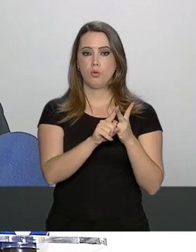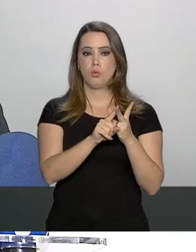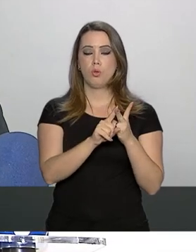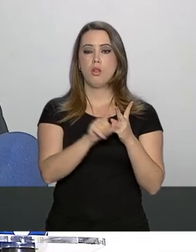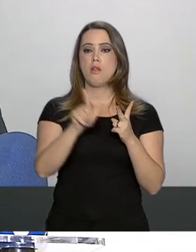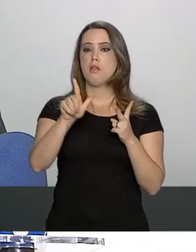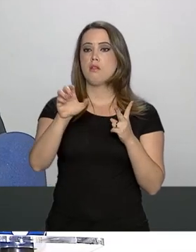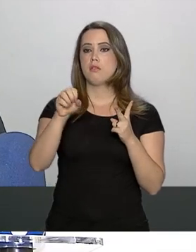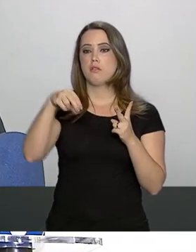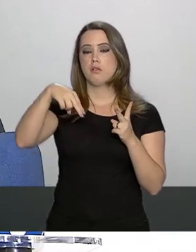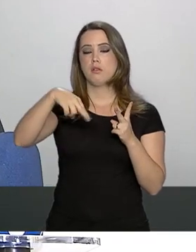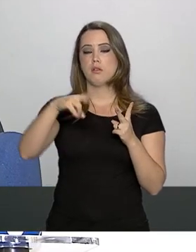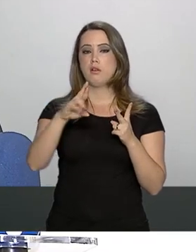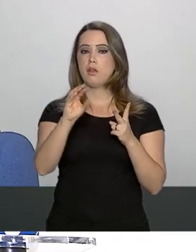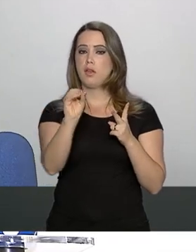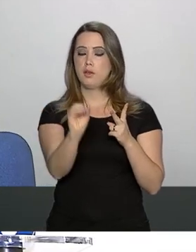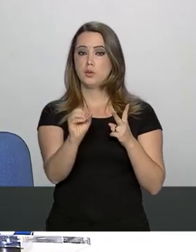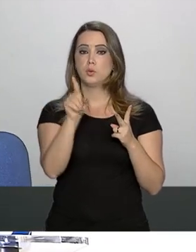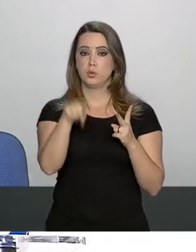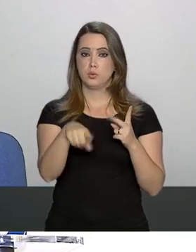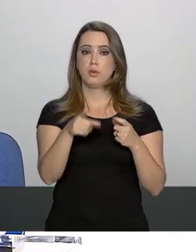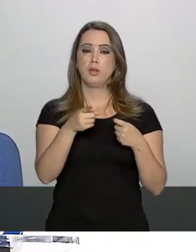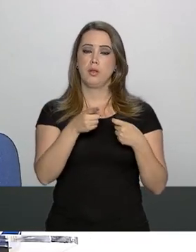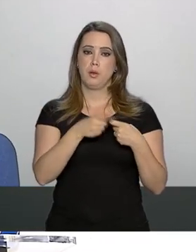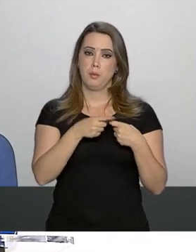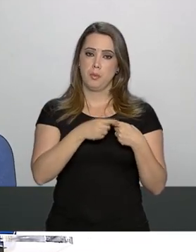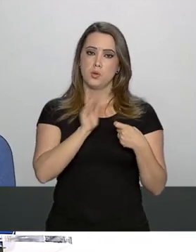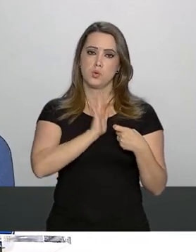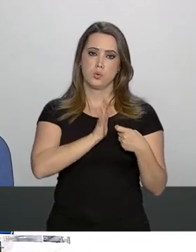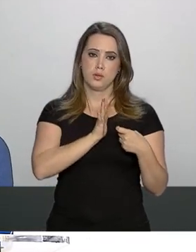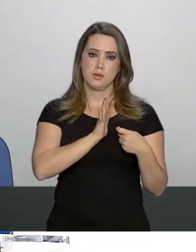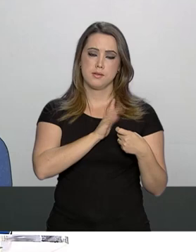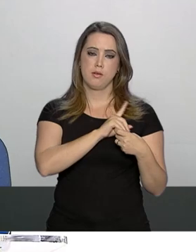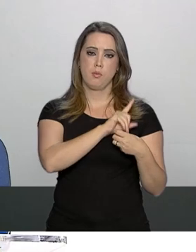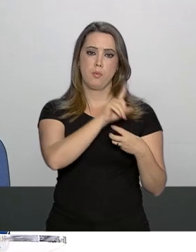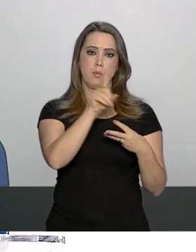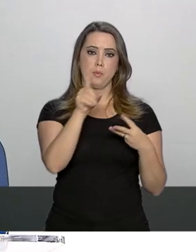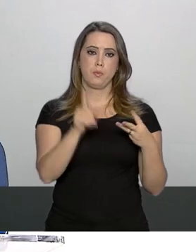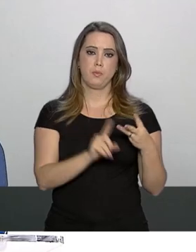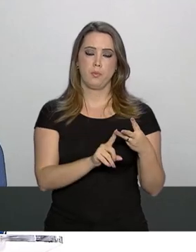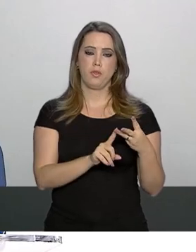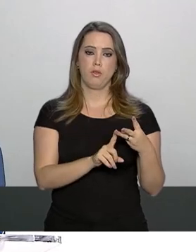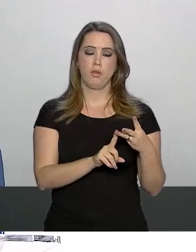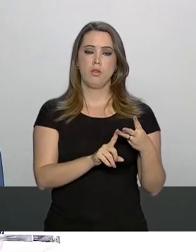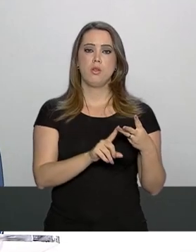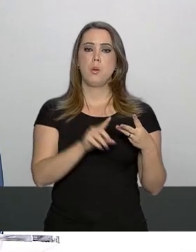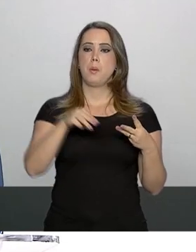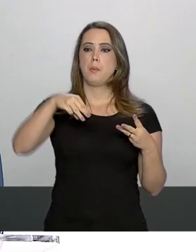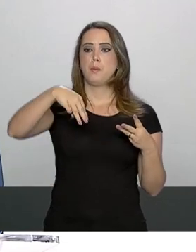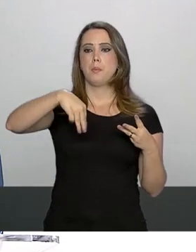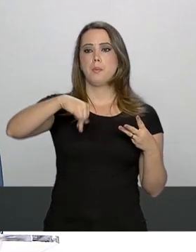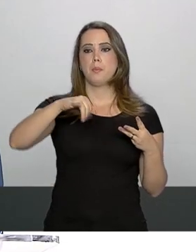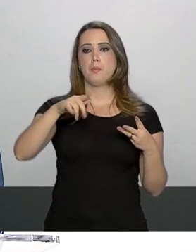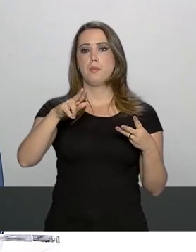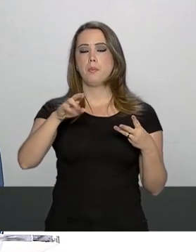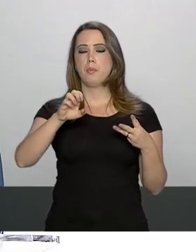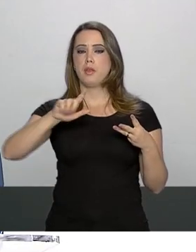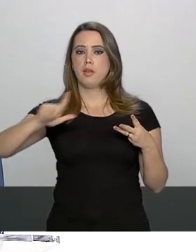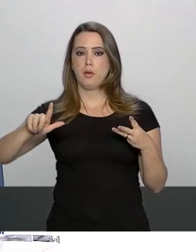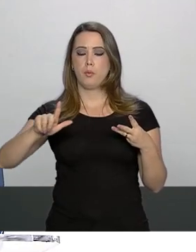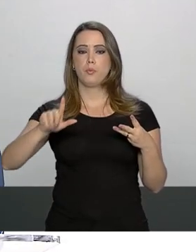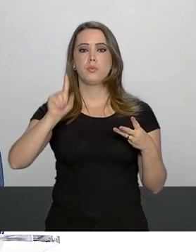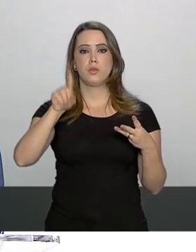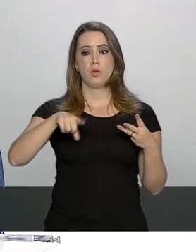Leandro Etienic, clínico e cardiologista, e o doutor Miguel Sendoroglu,